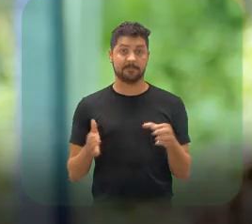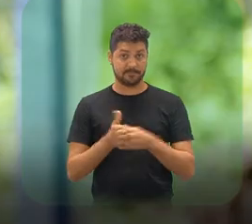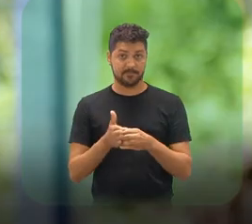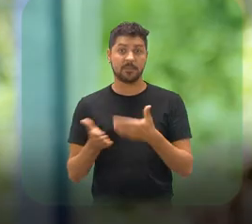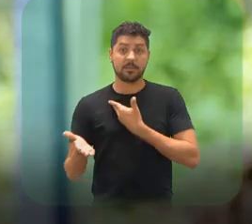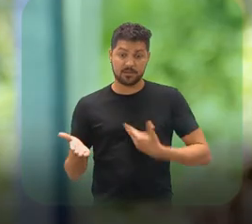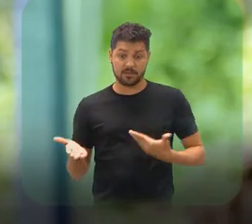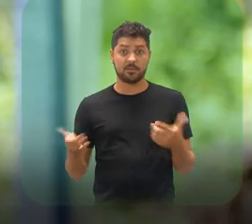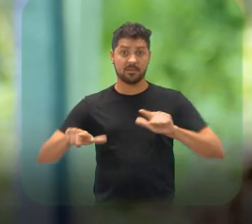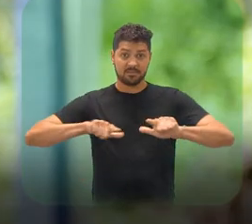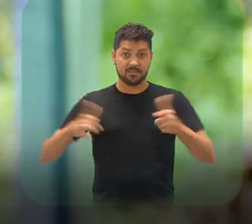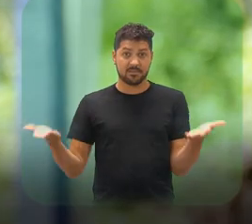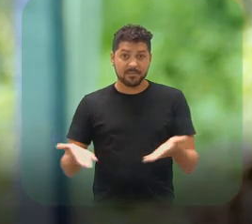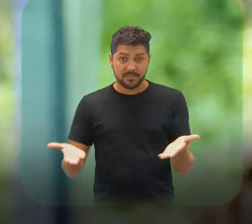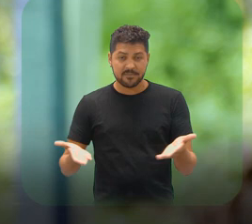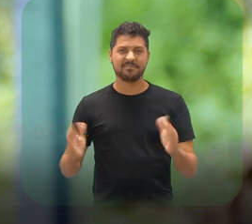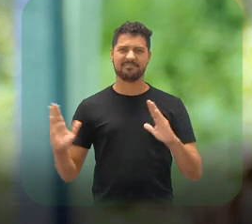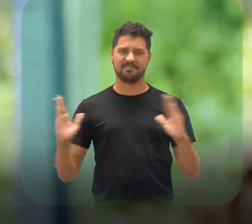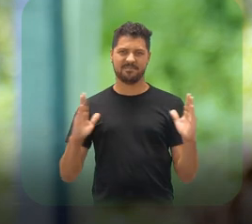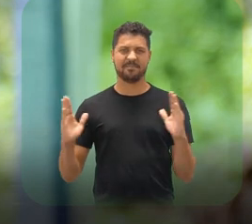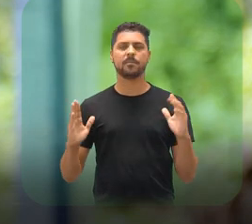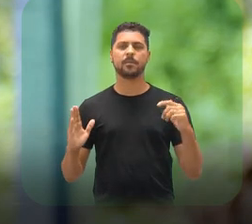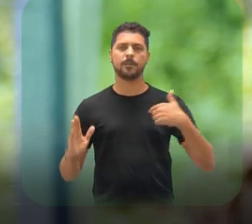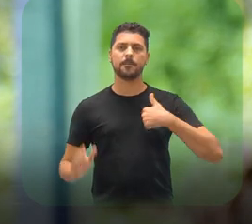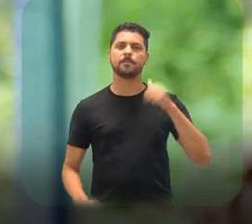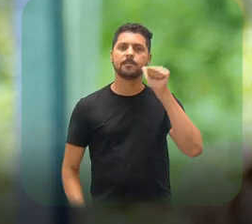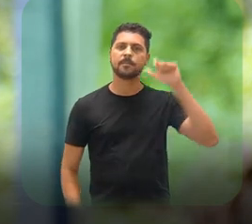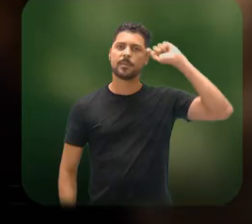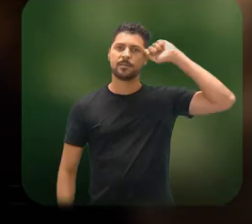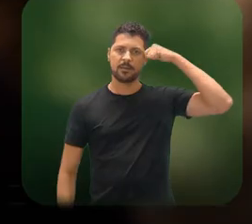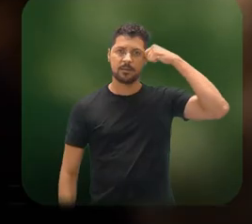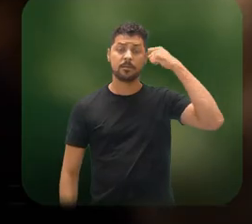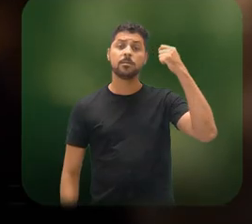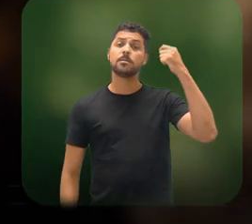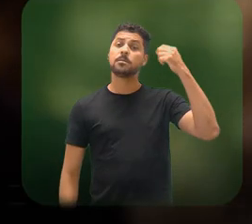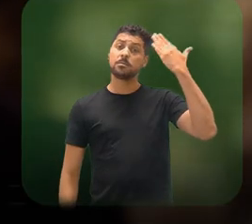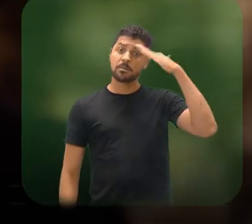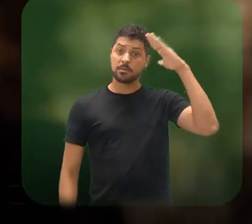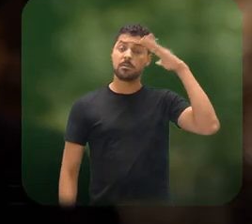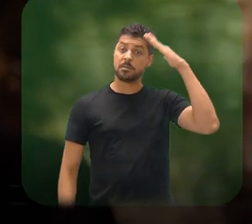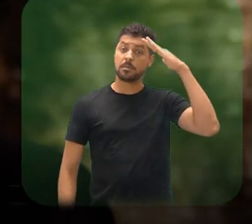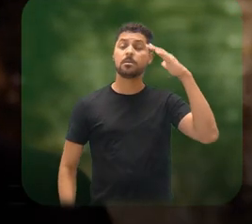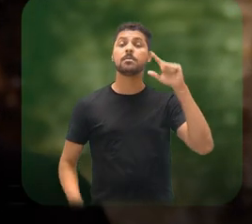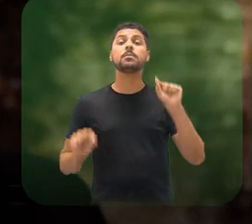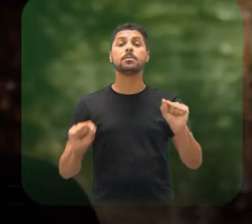vida. Ser servidora pública hoje, sendo mulher negra, é saber que eu